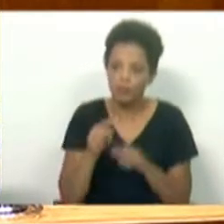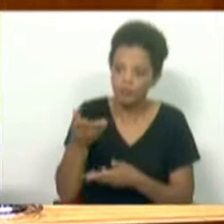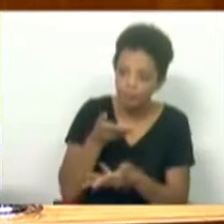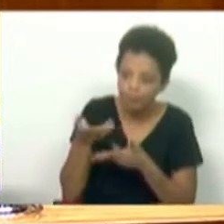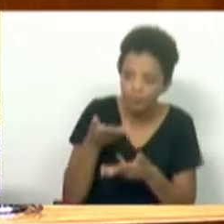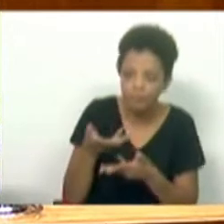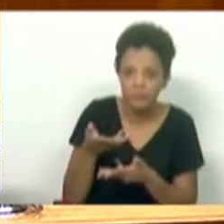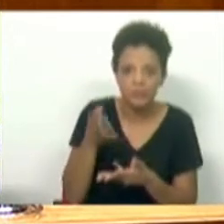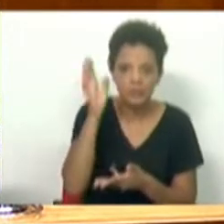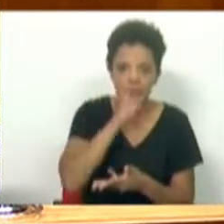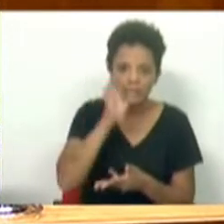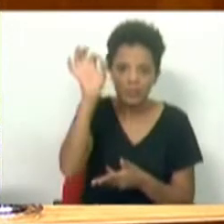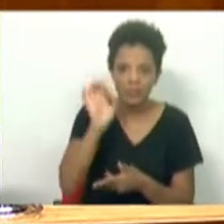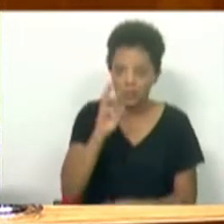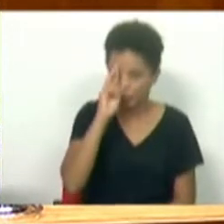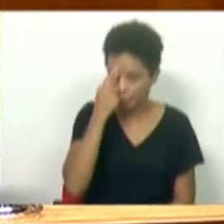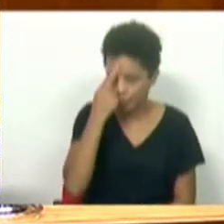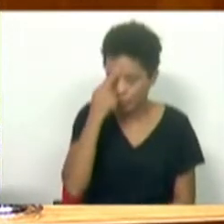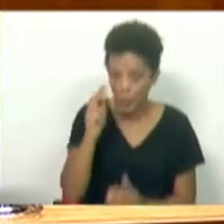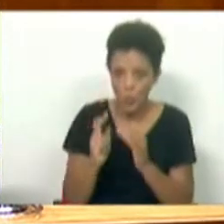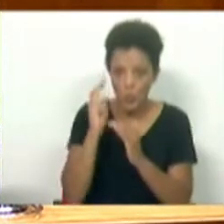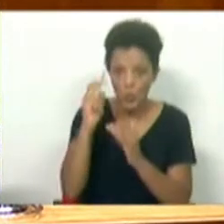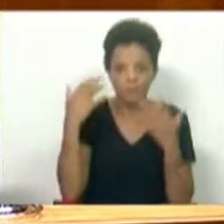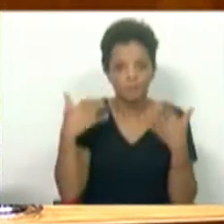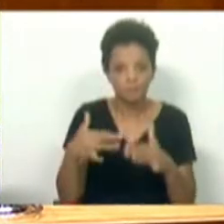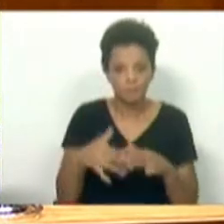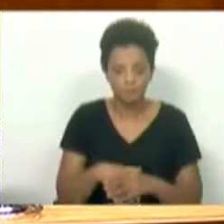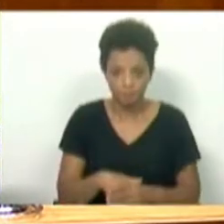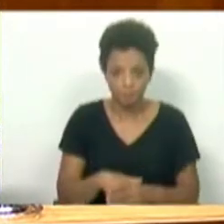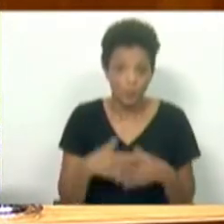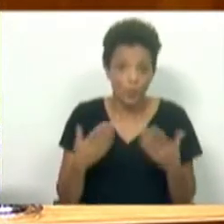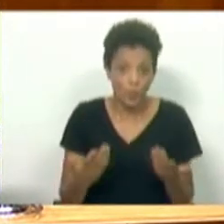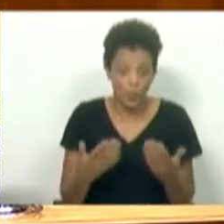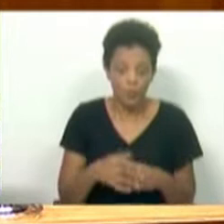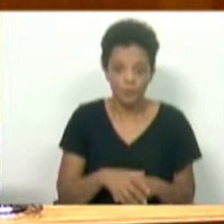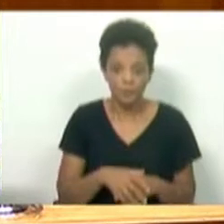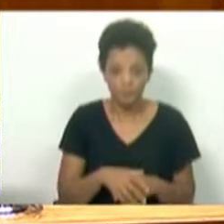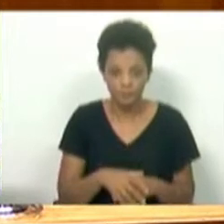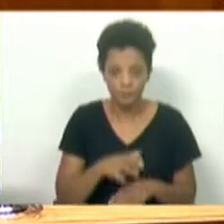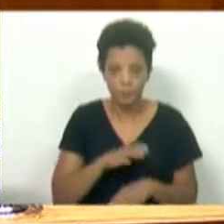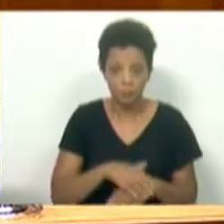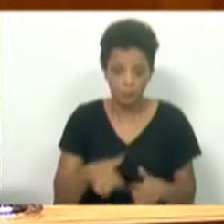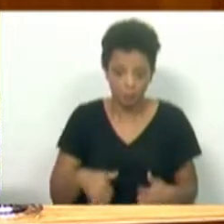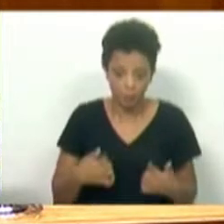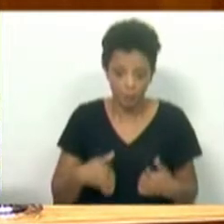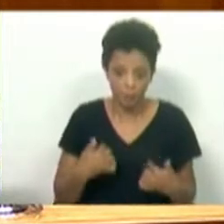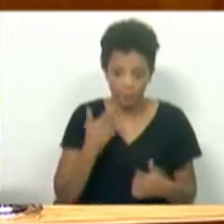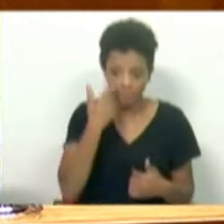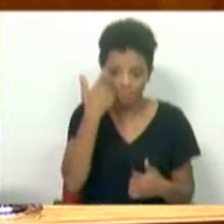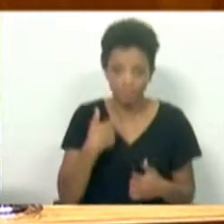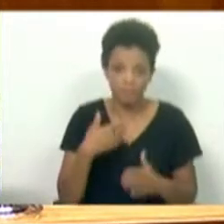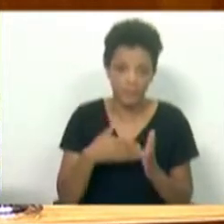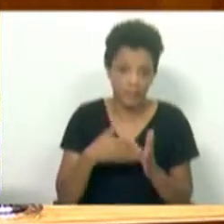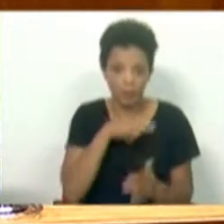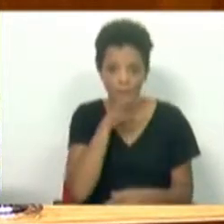sempre que a taxa de esforço aumente com significado ou quando, inclusivamente por iniciativa do próprio